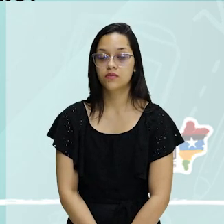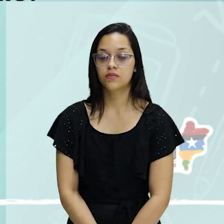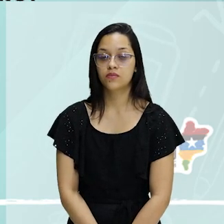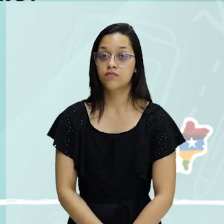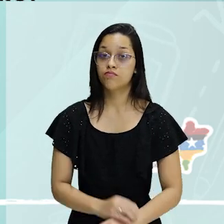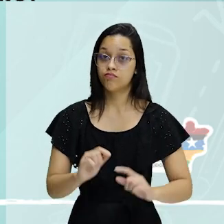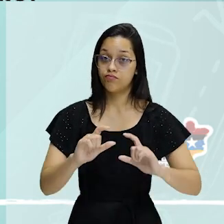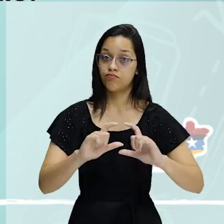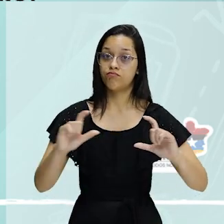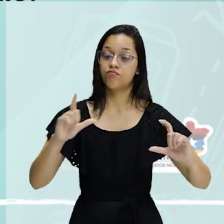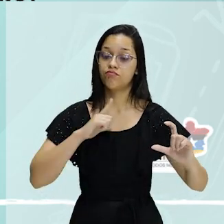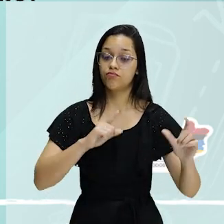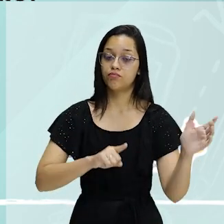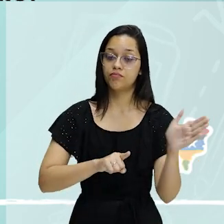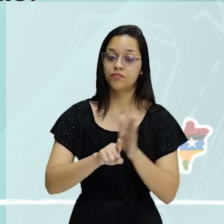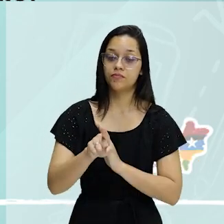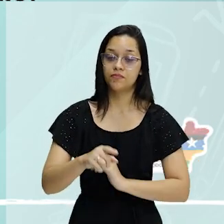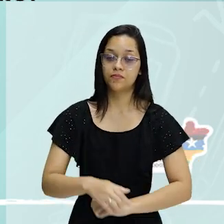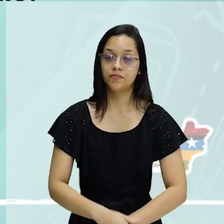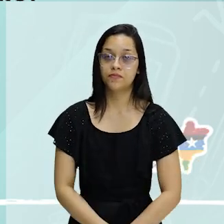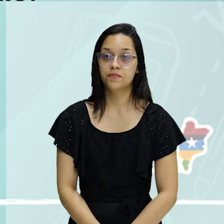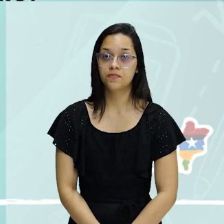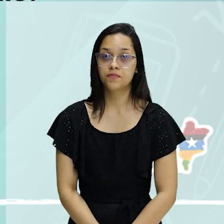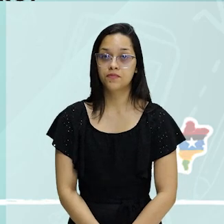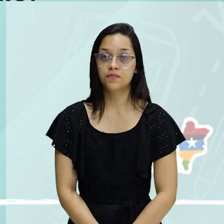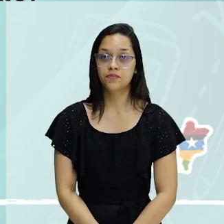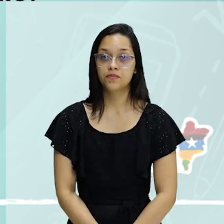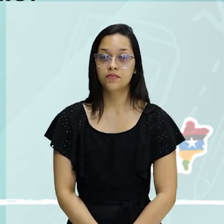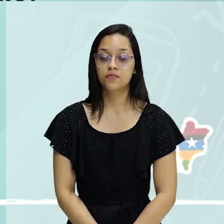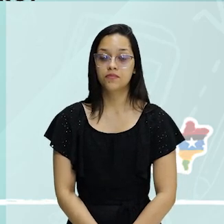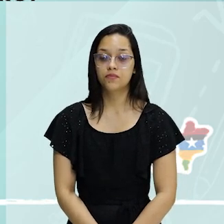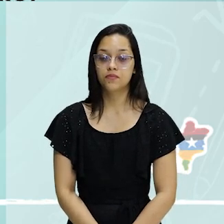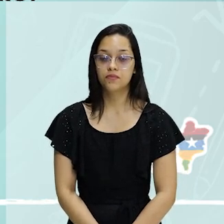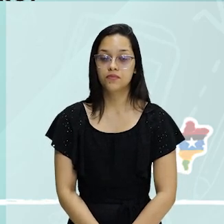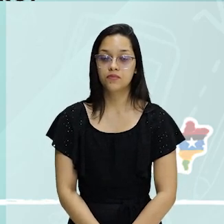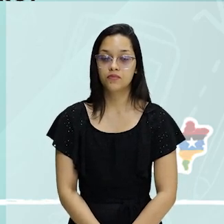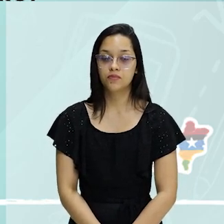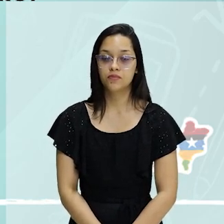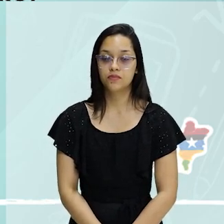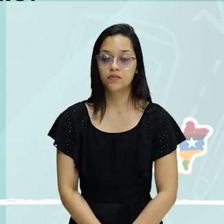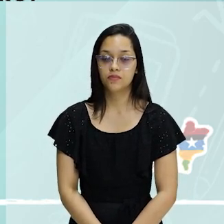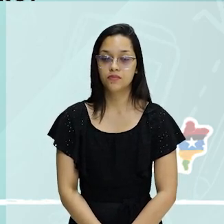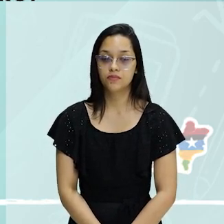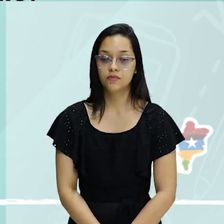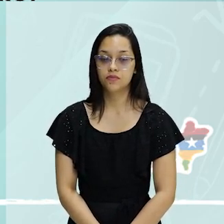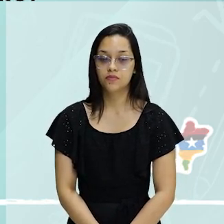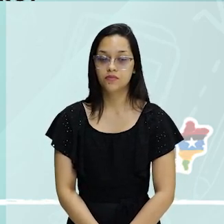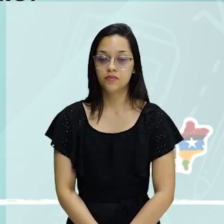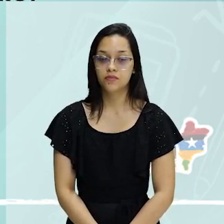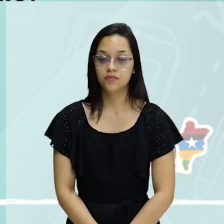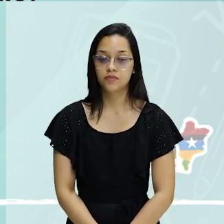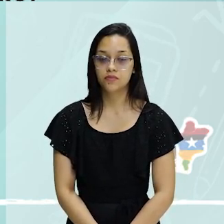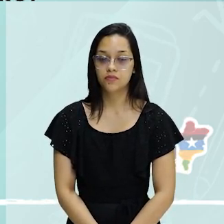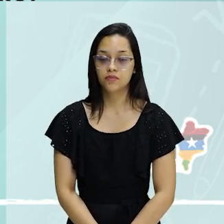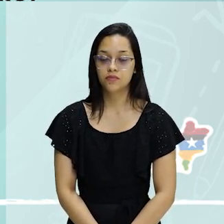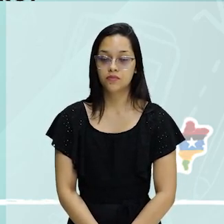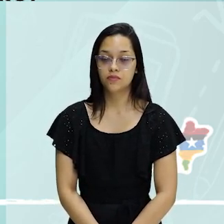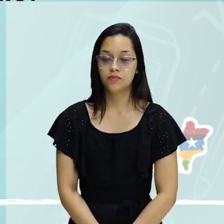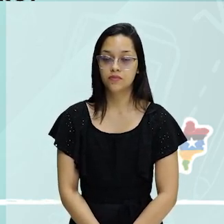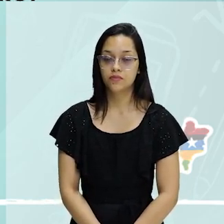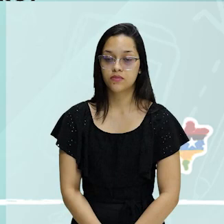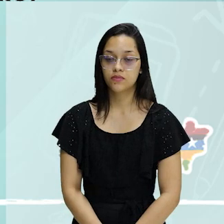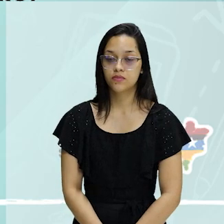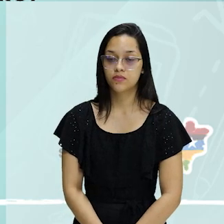considerando-se a linguagem específica de cada sistema de comunicação, como rádio, jornal, TV, internet, segundo texto, a